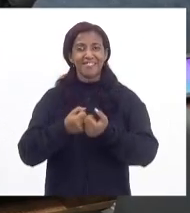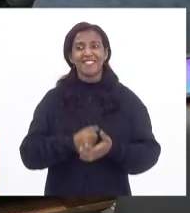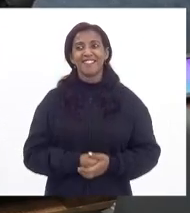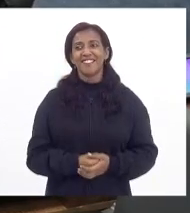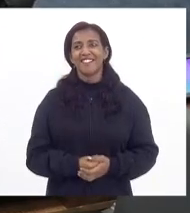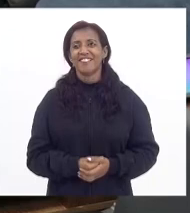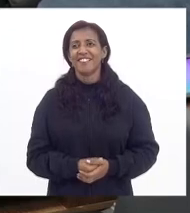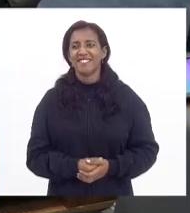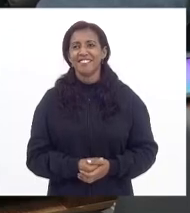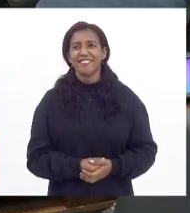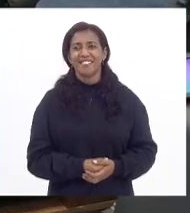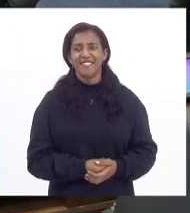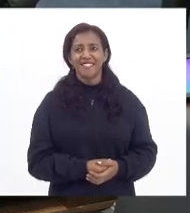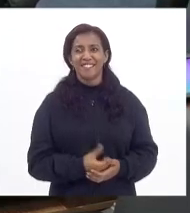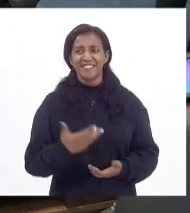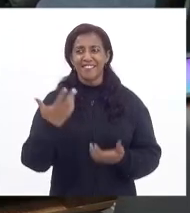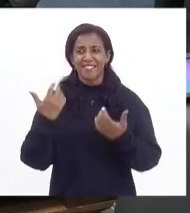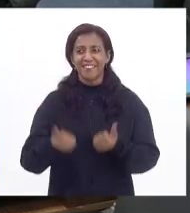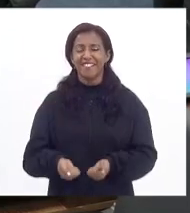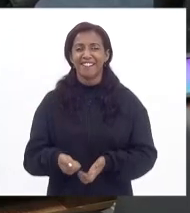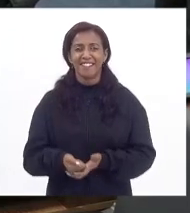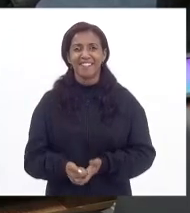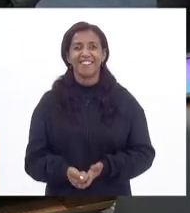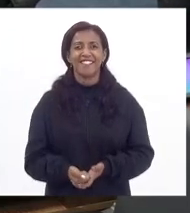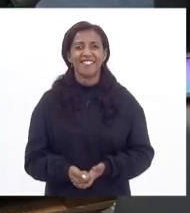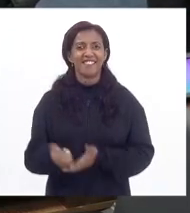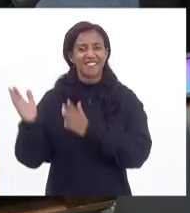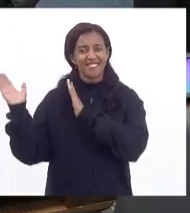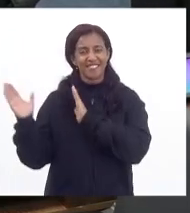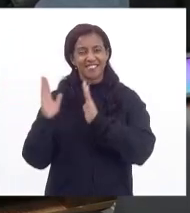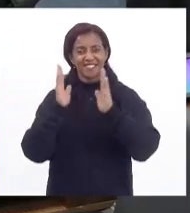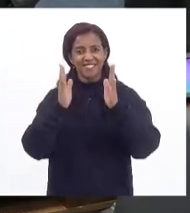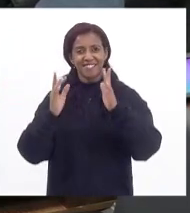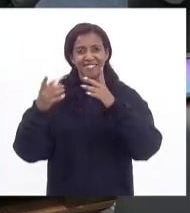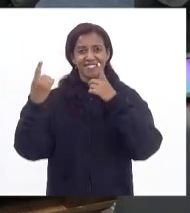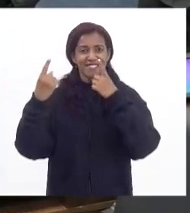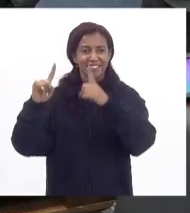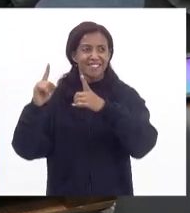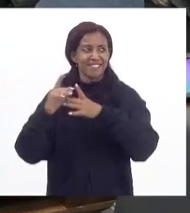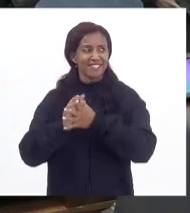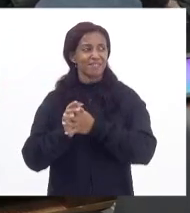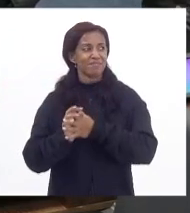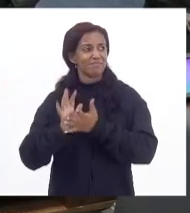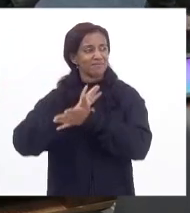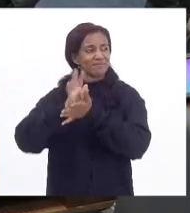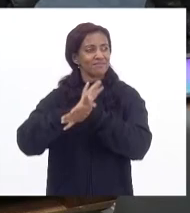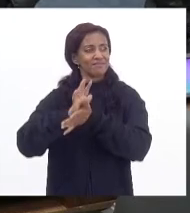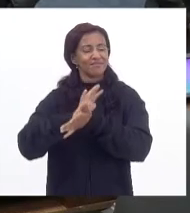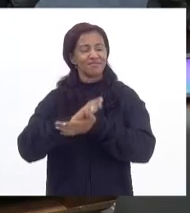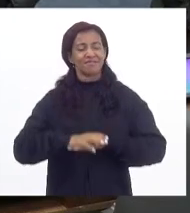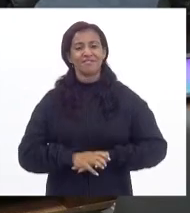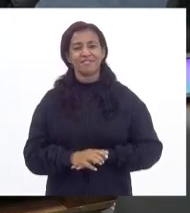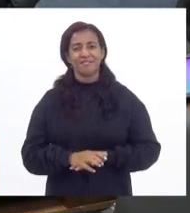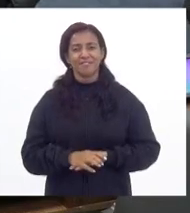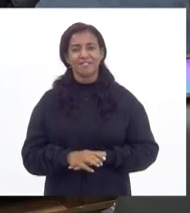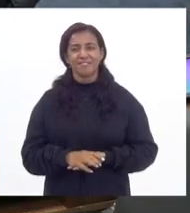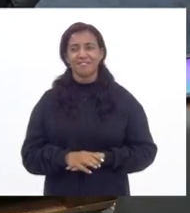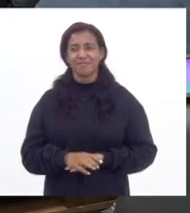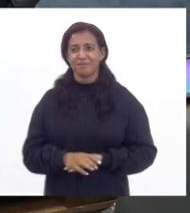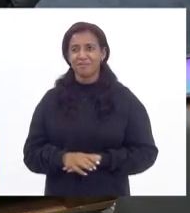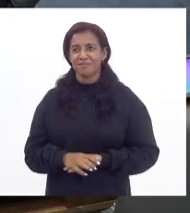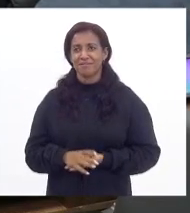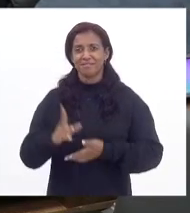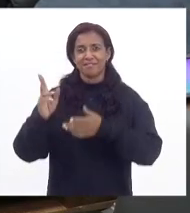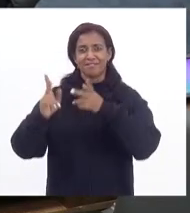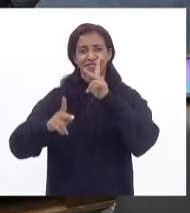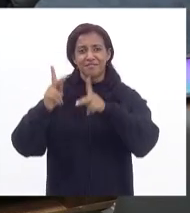dessa lei. E achamos que isso faz parte do combate à discriminação das